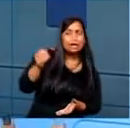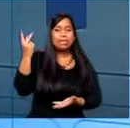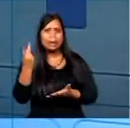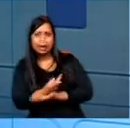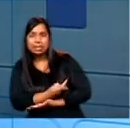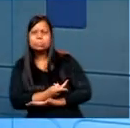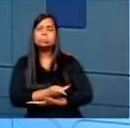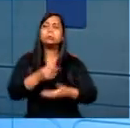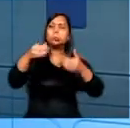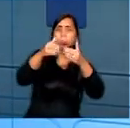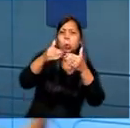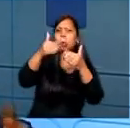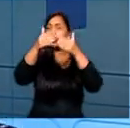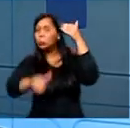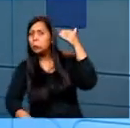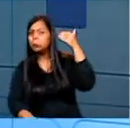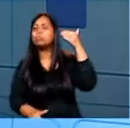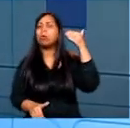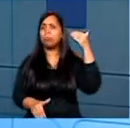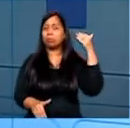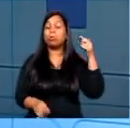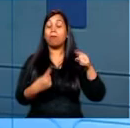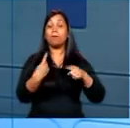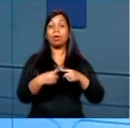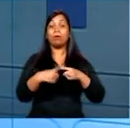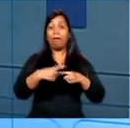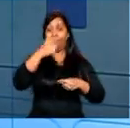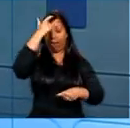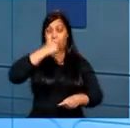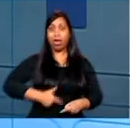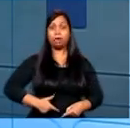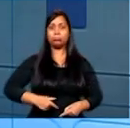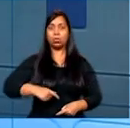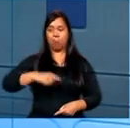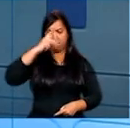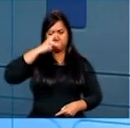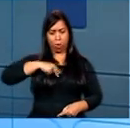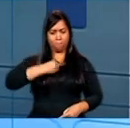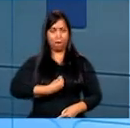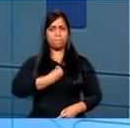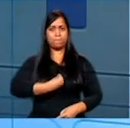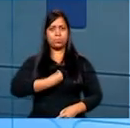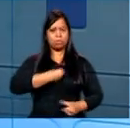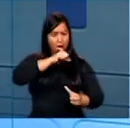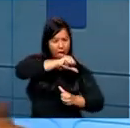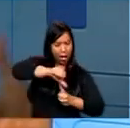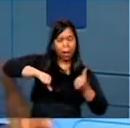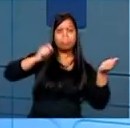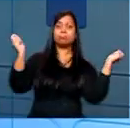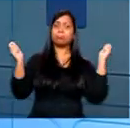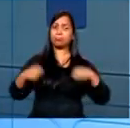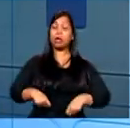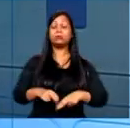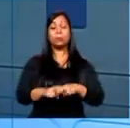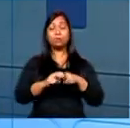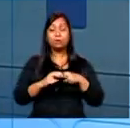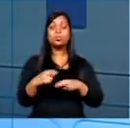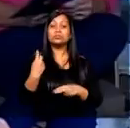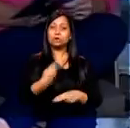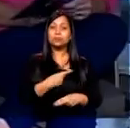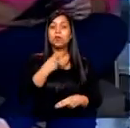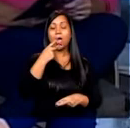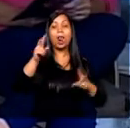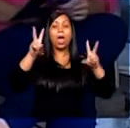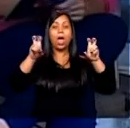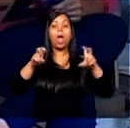apropriarem da ideia de que eles são sujeitos da sua própria história e que eles podem transformá-la. Então, por isso que a gente coloca o popular